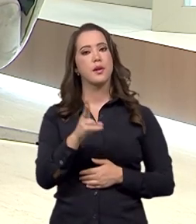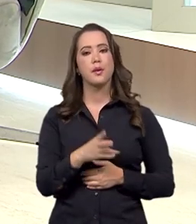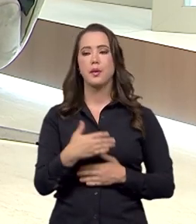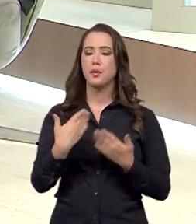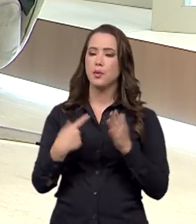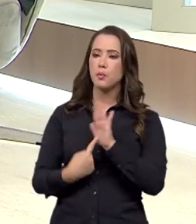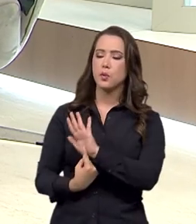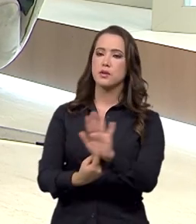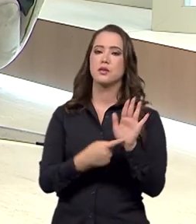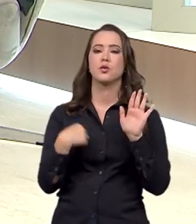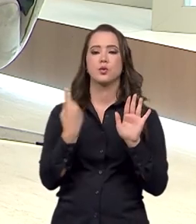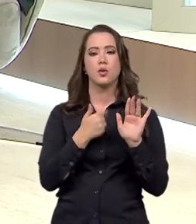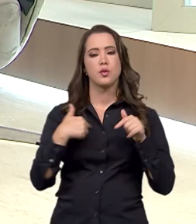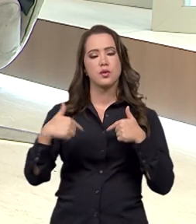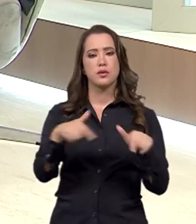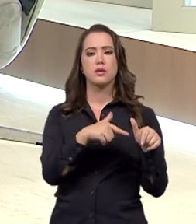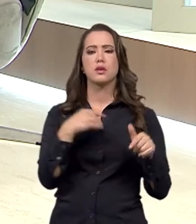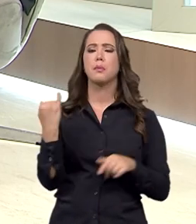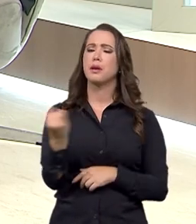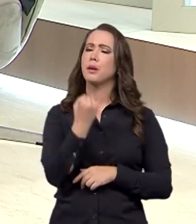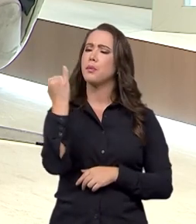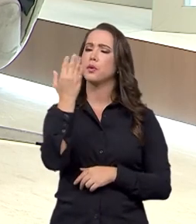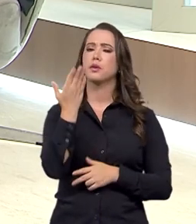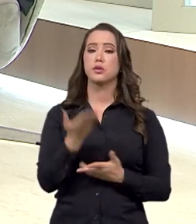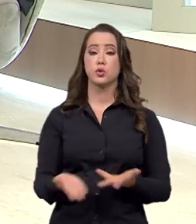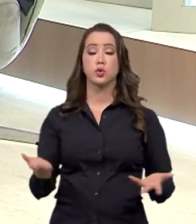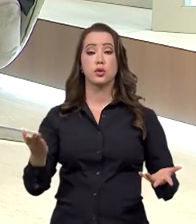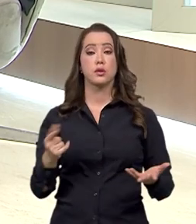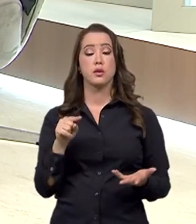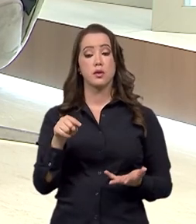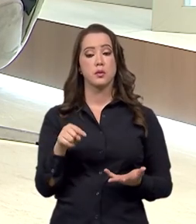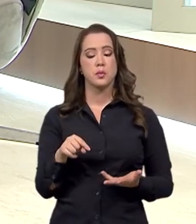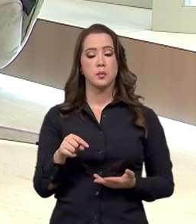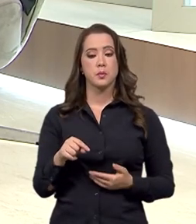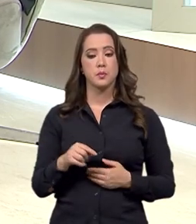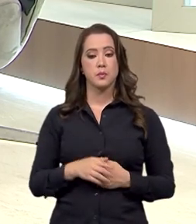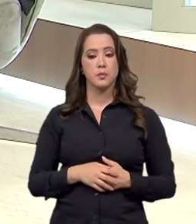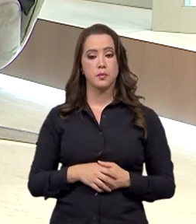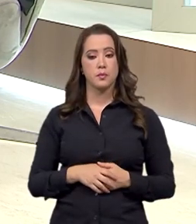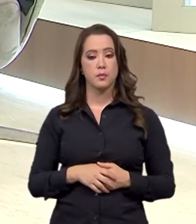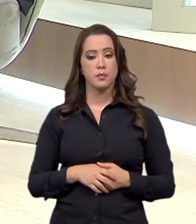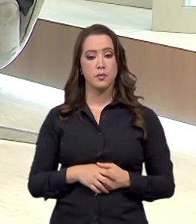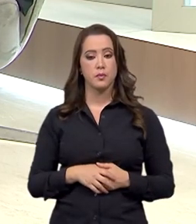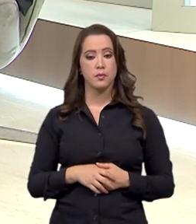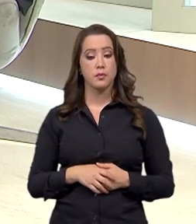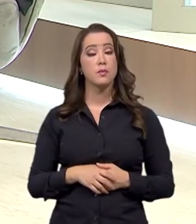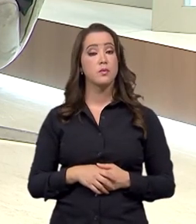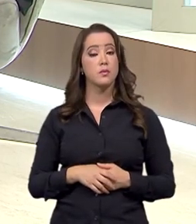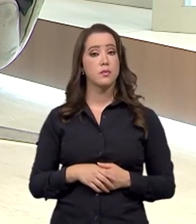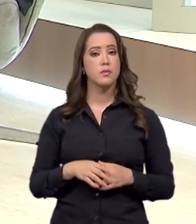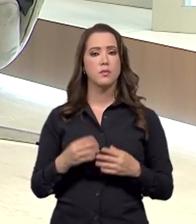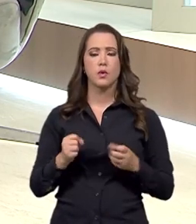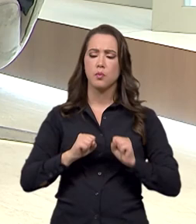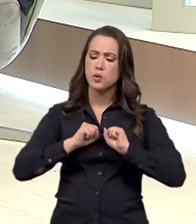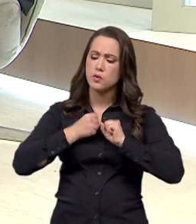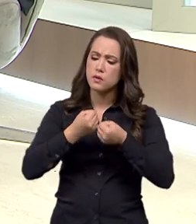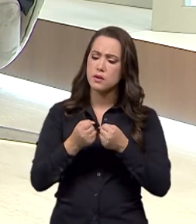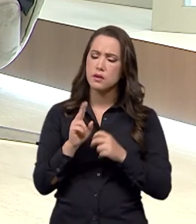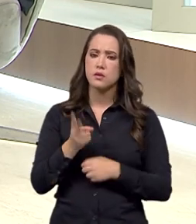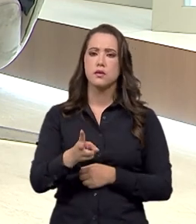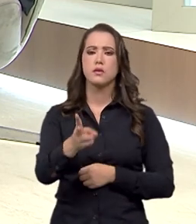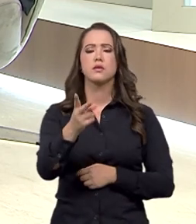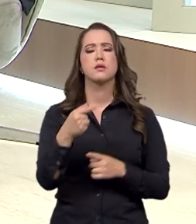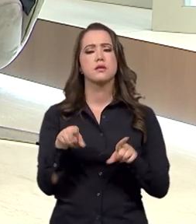contas do nosso trabalho, que é muito dedicado, né?